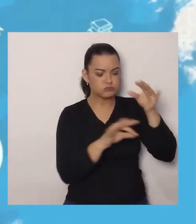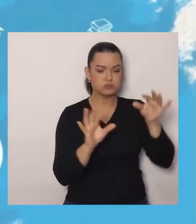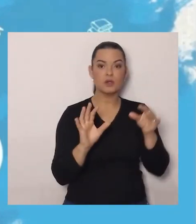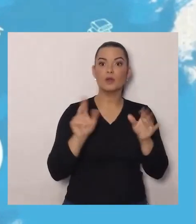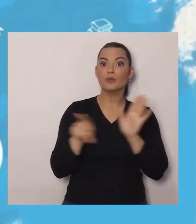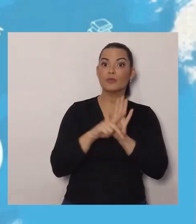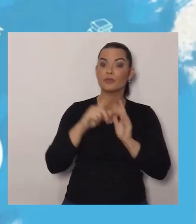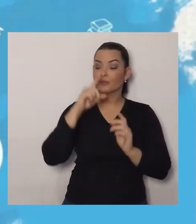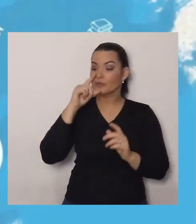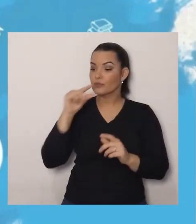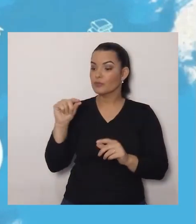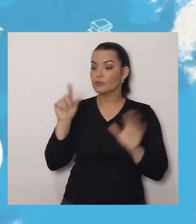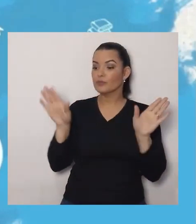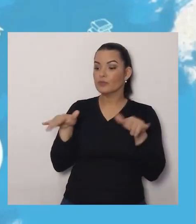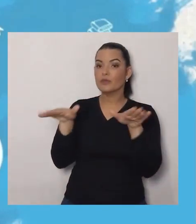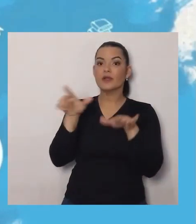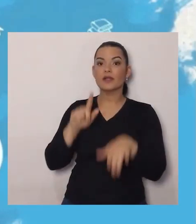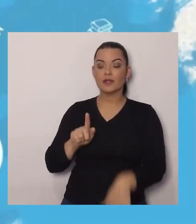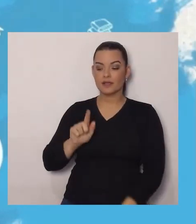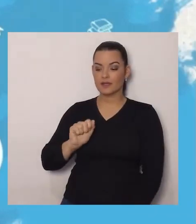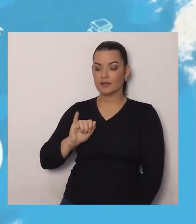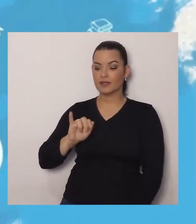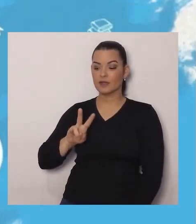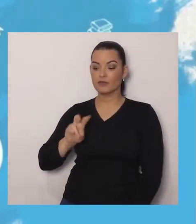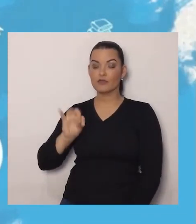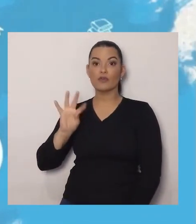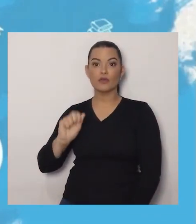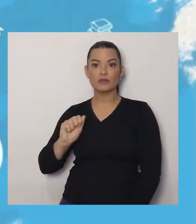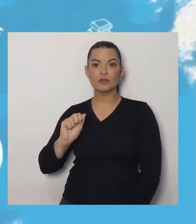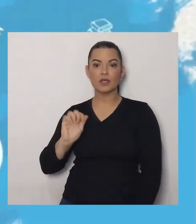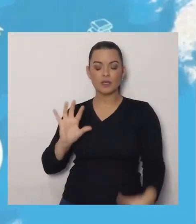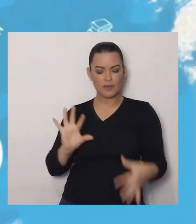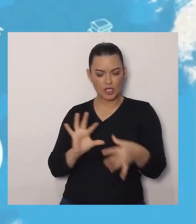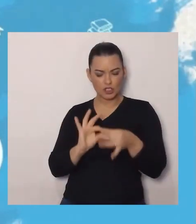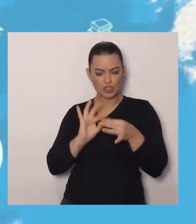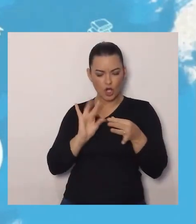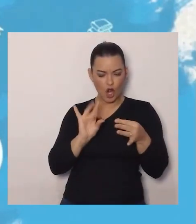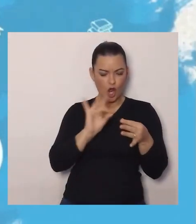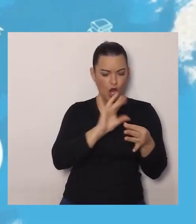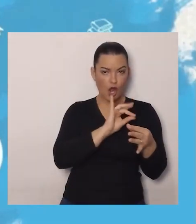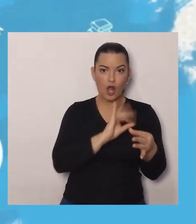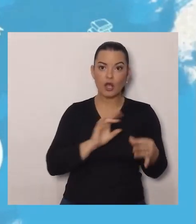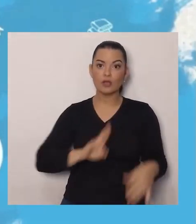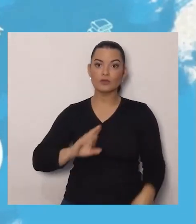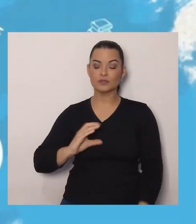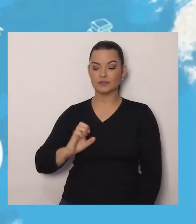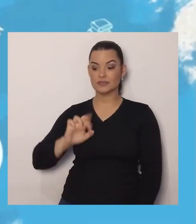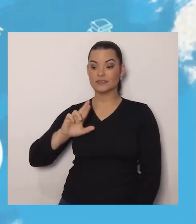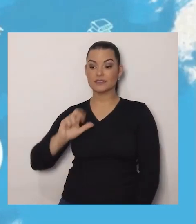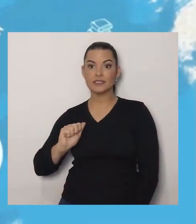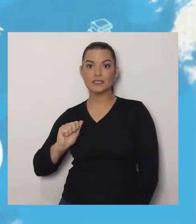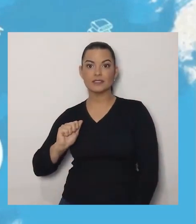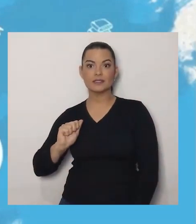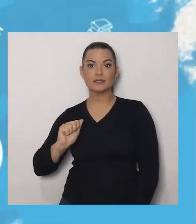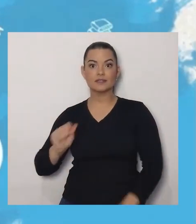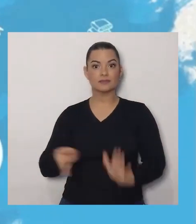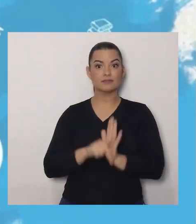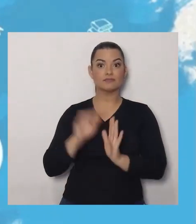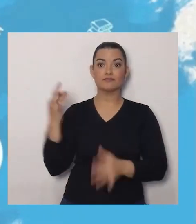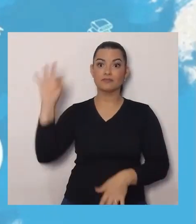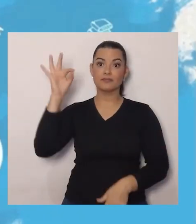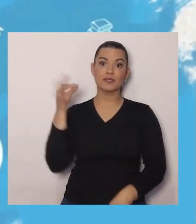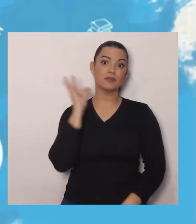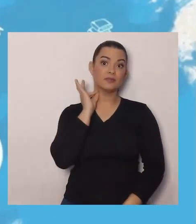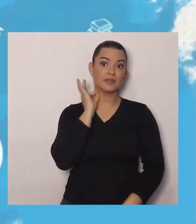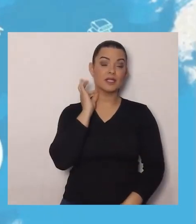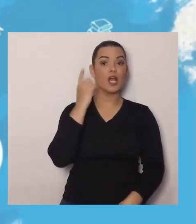cera de abelha. Ícaro saiu voando no espaço sideral. E aí ele foi voando, foi voando.